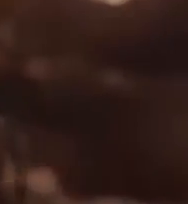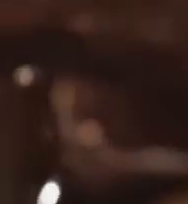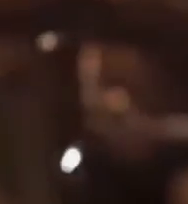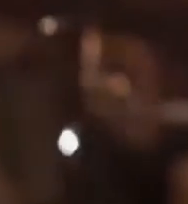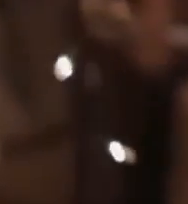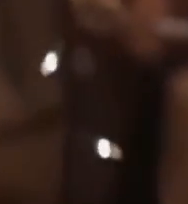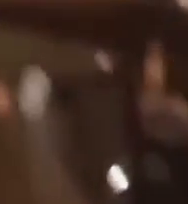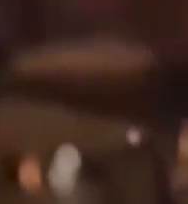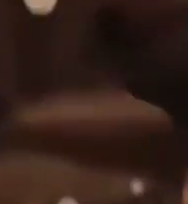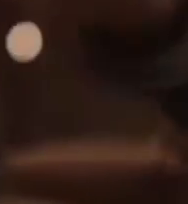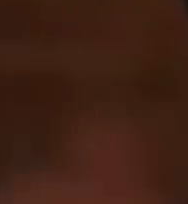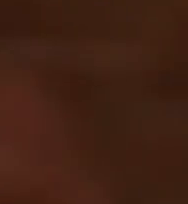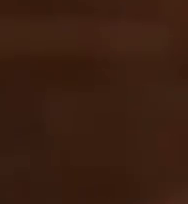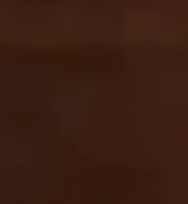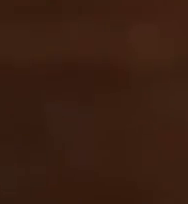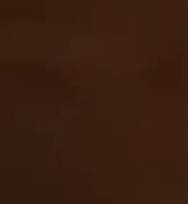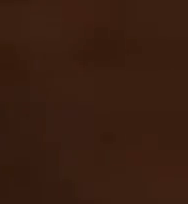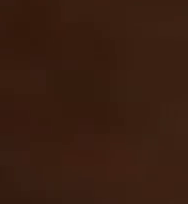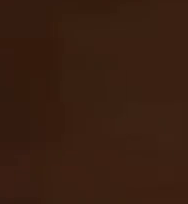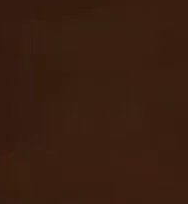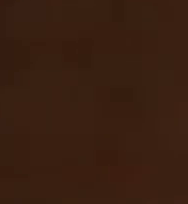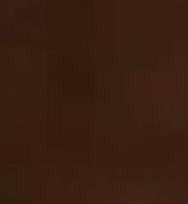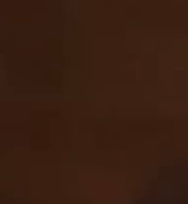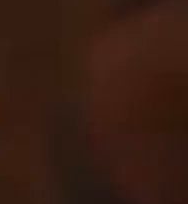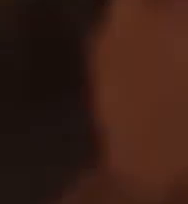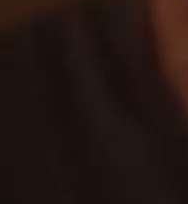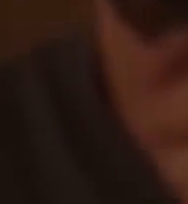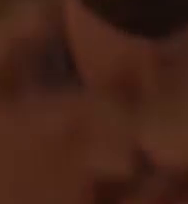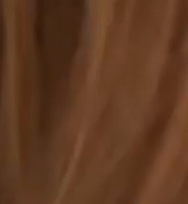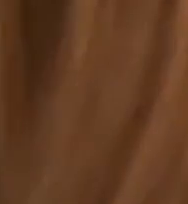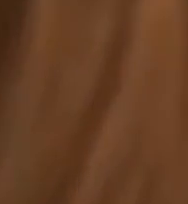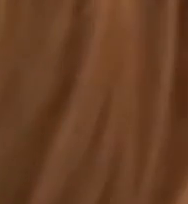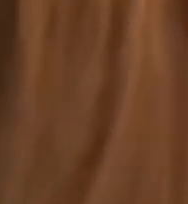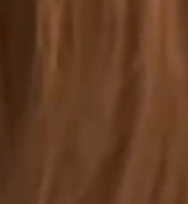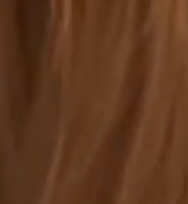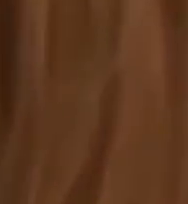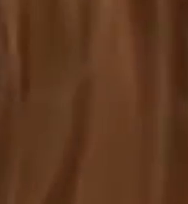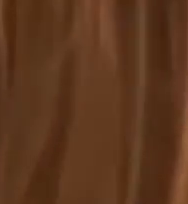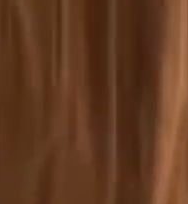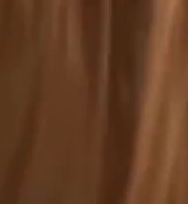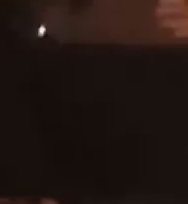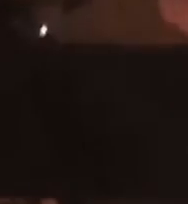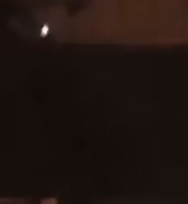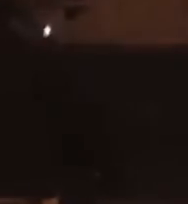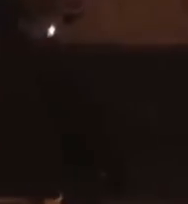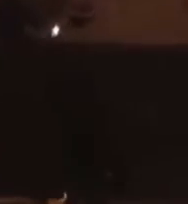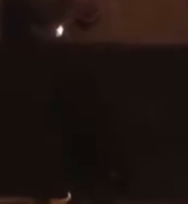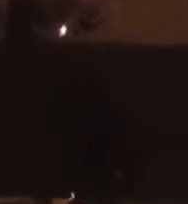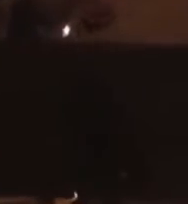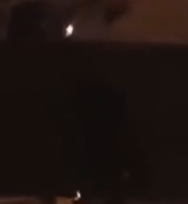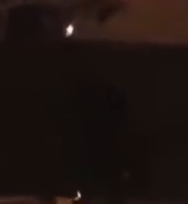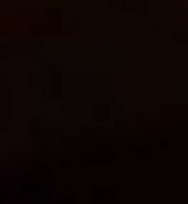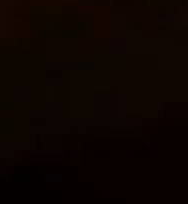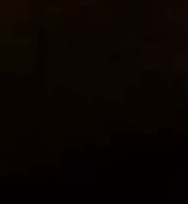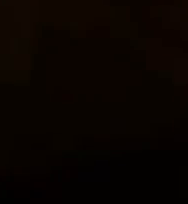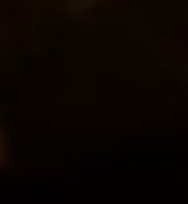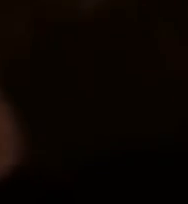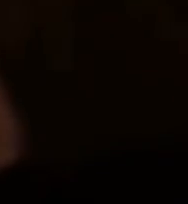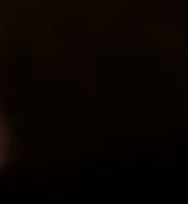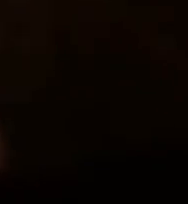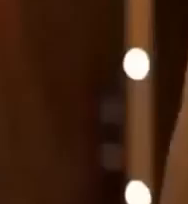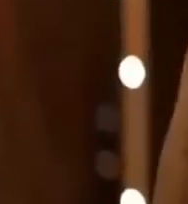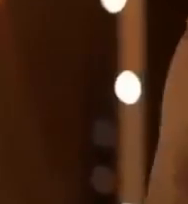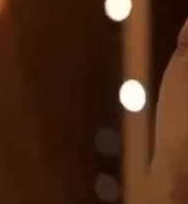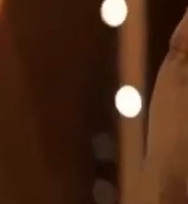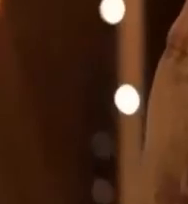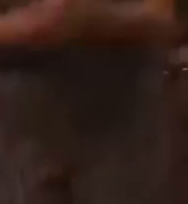along if you know that that's what you want to do Let's go! Bring me